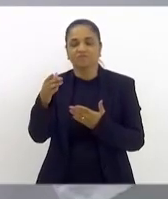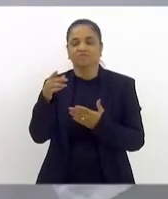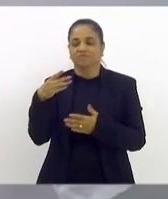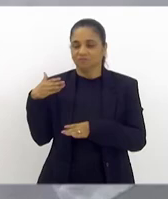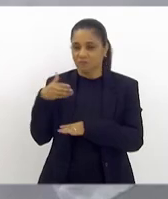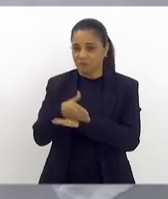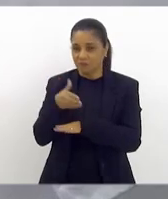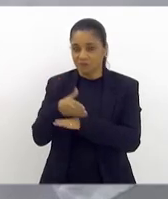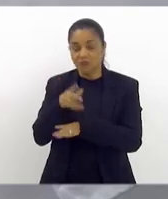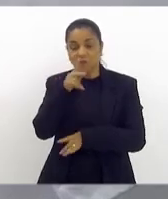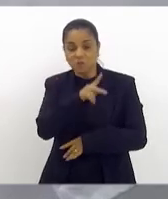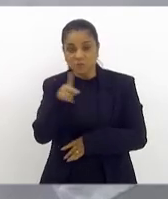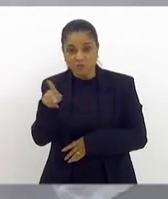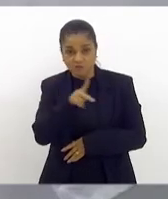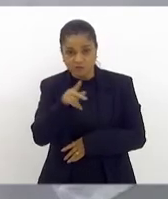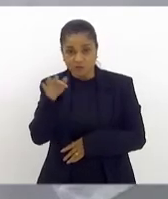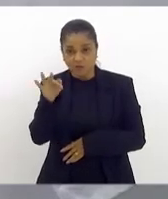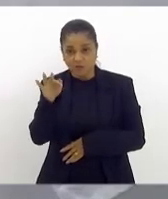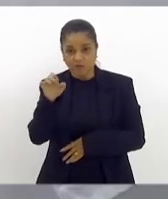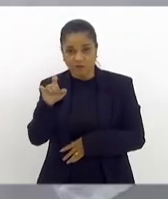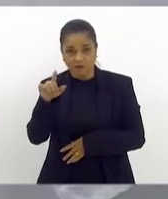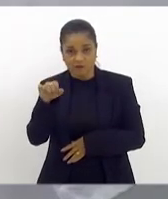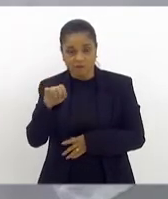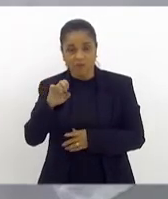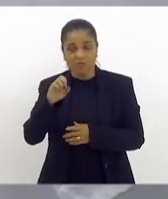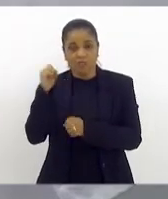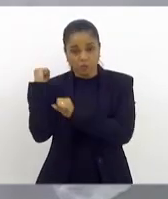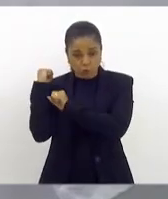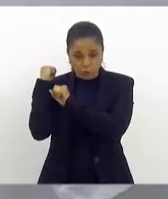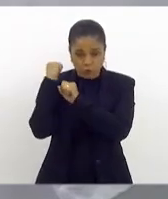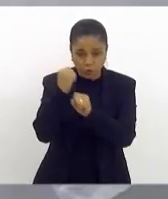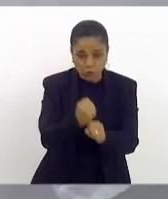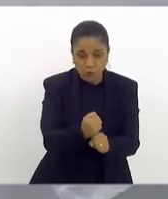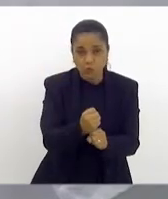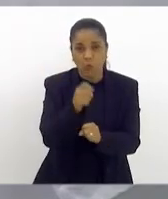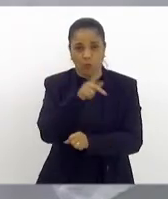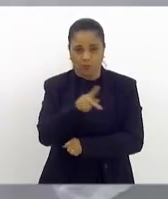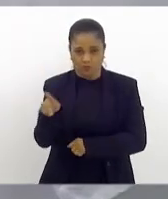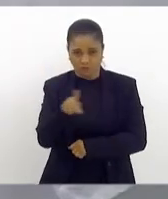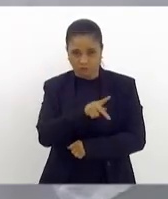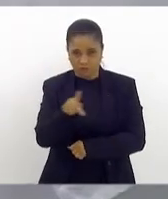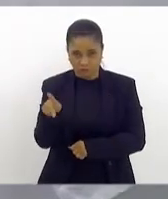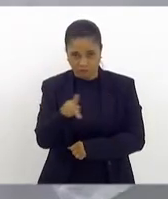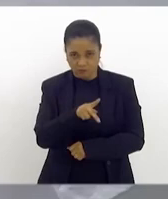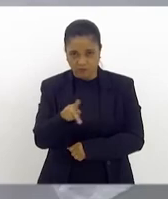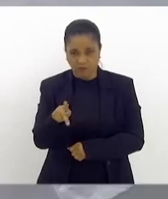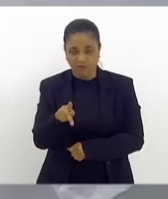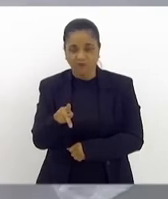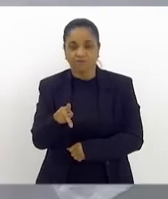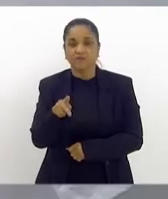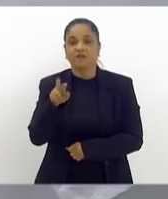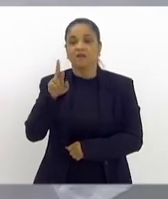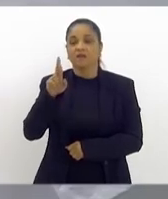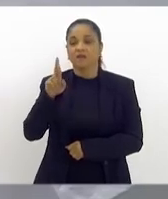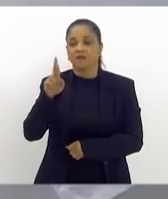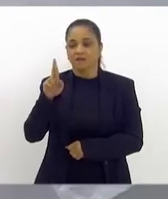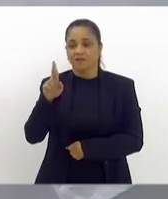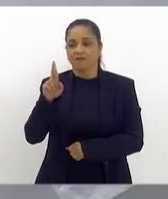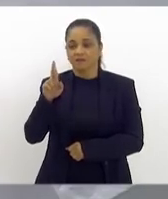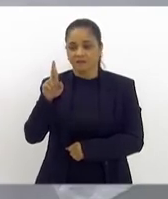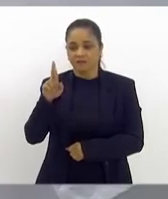Felipe é professor de judô, de artes marciais. E o doutor Renato, meu filho,